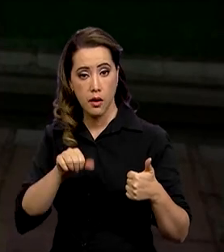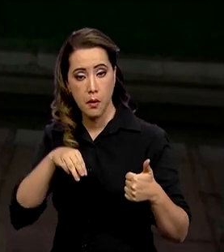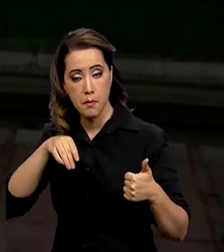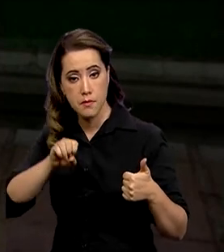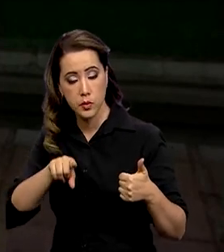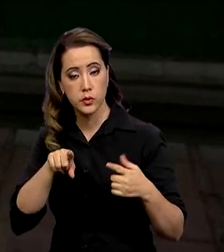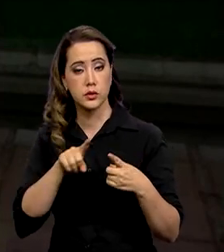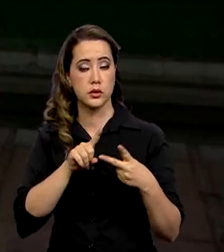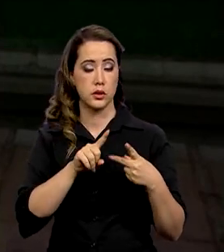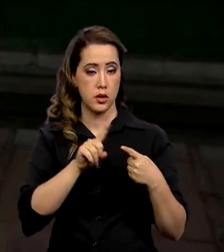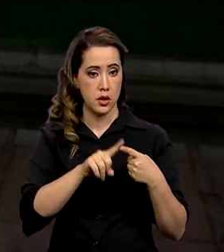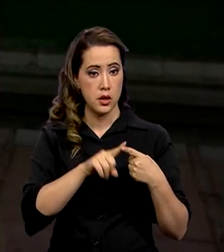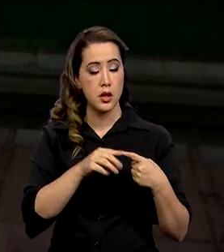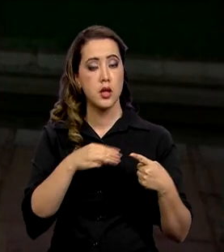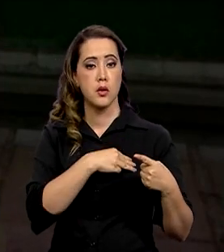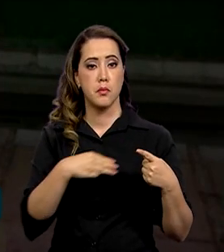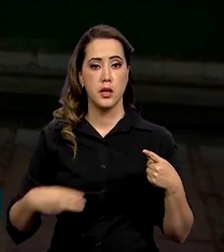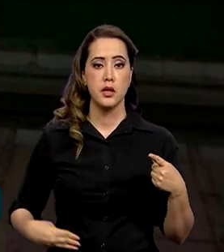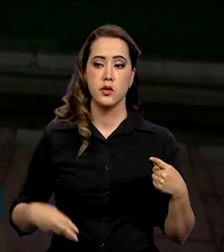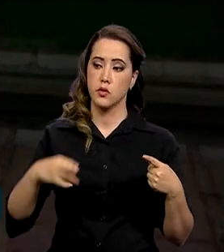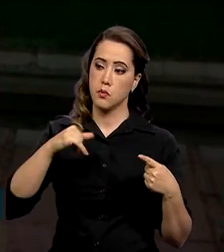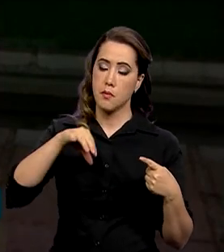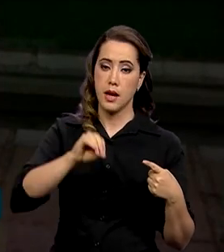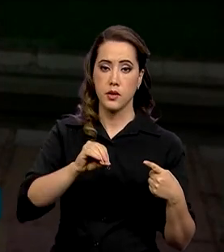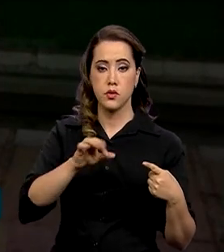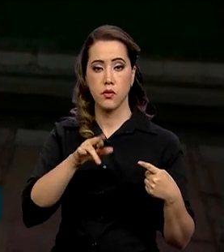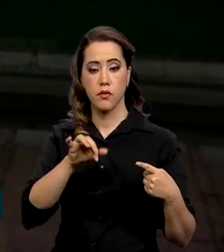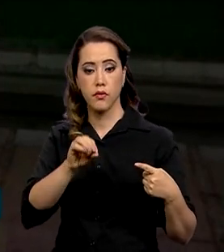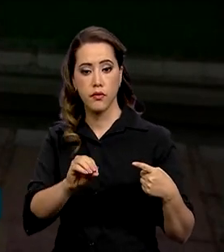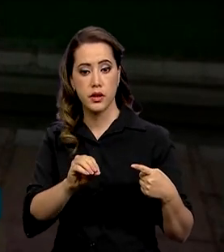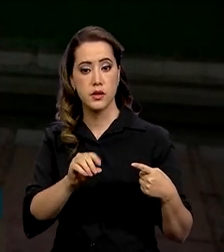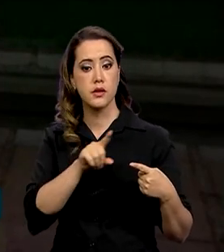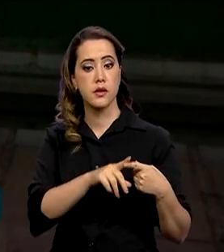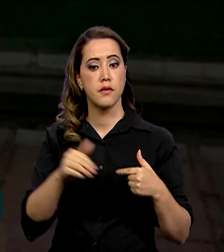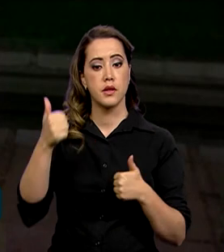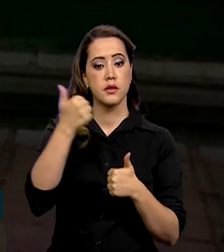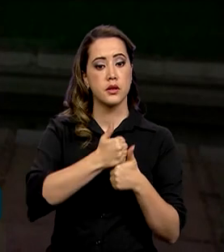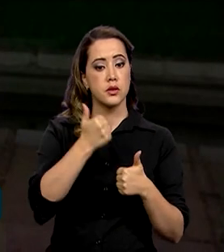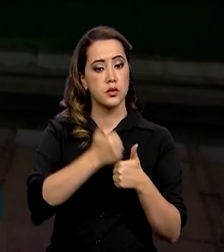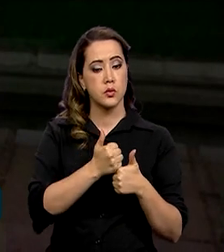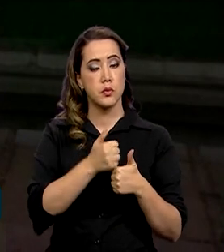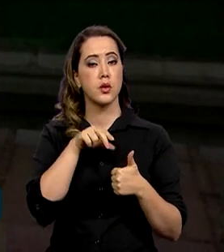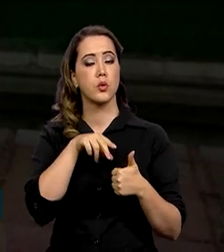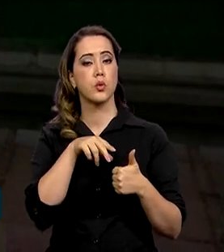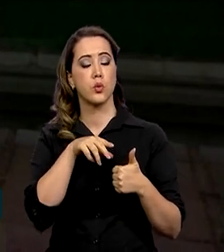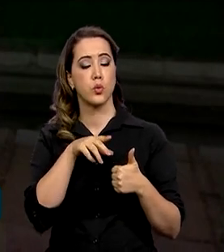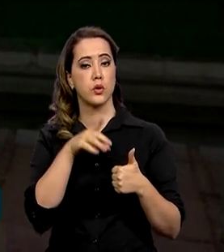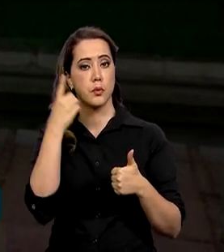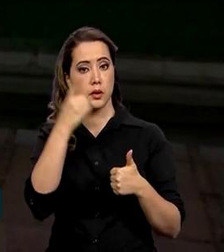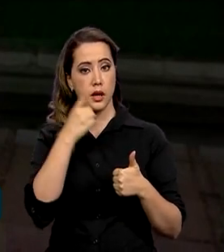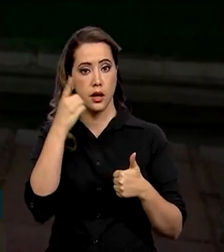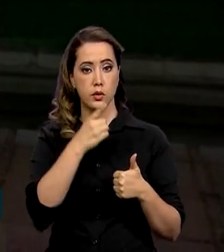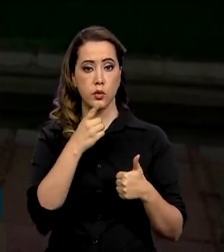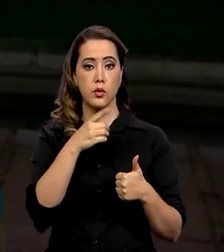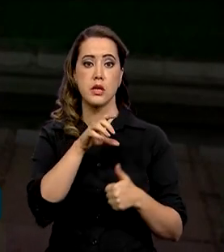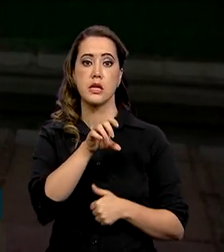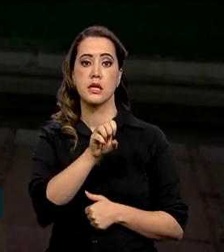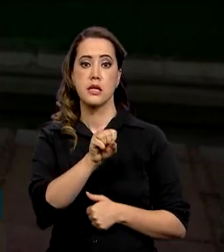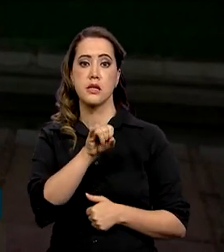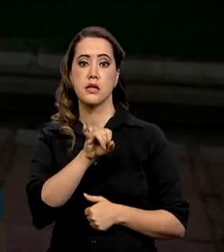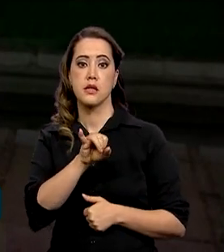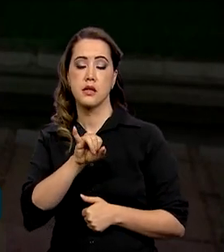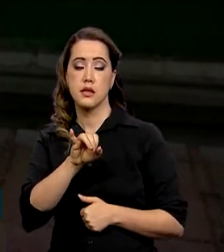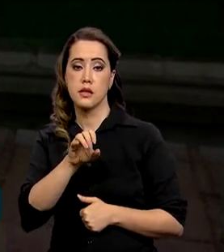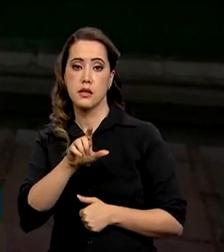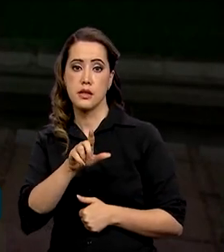Aeroportos, Março França, será substituído pelo deputado Silvio Costa Filho, do Republicanos de Pernambuco. O